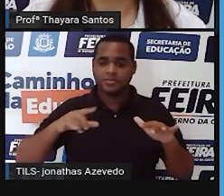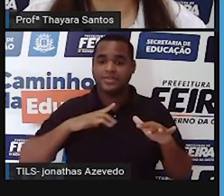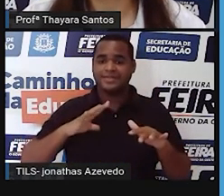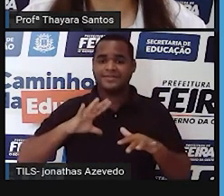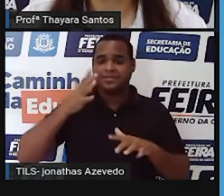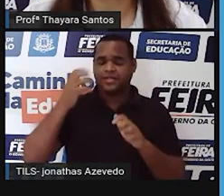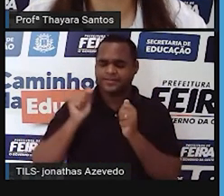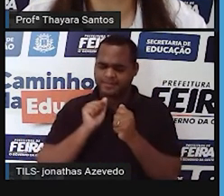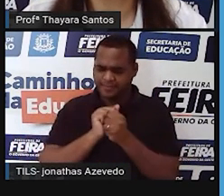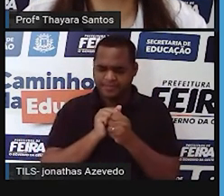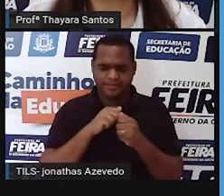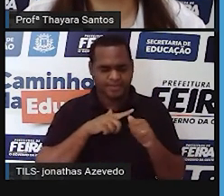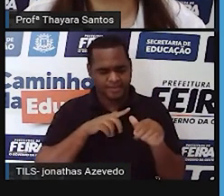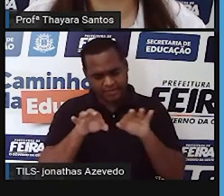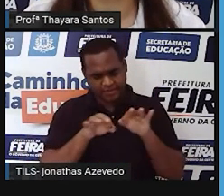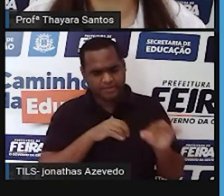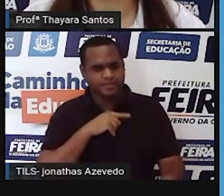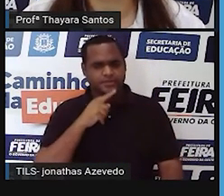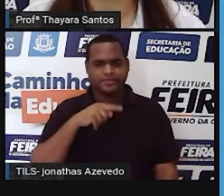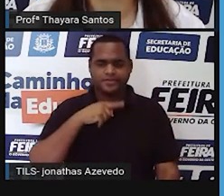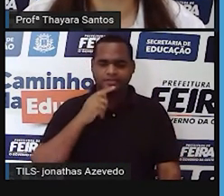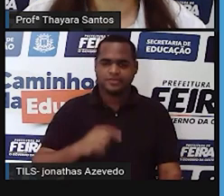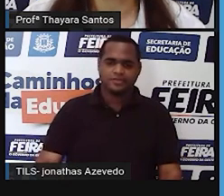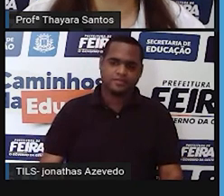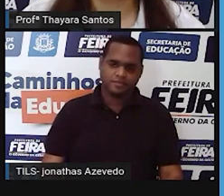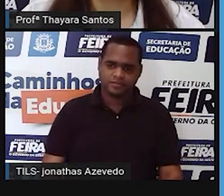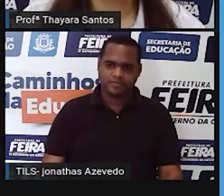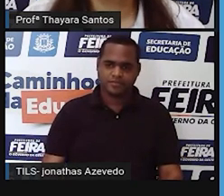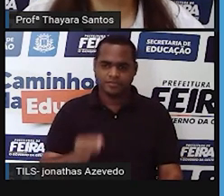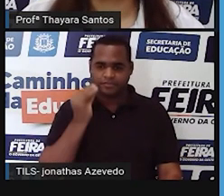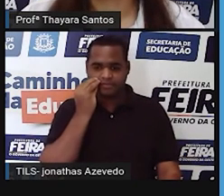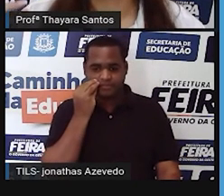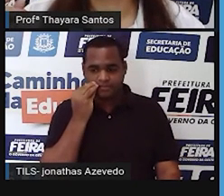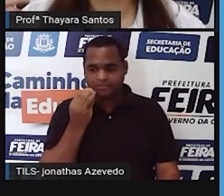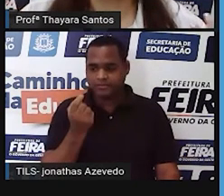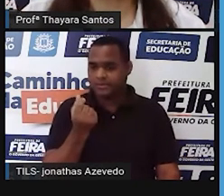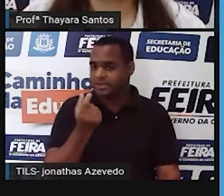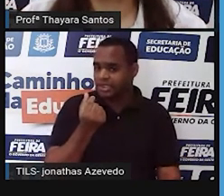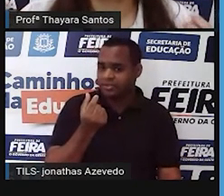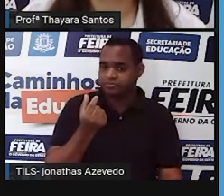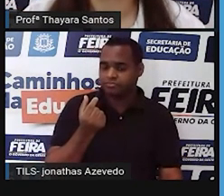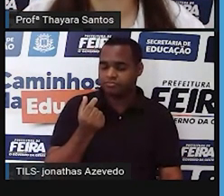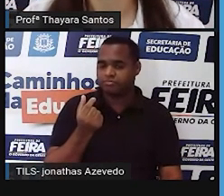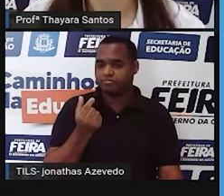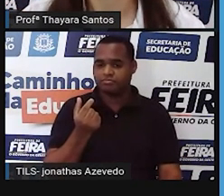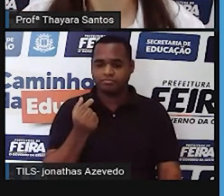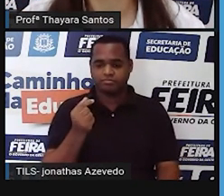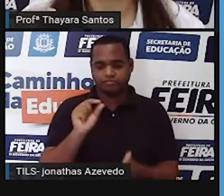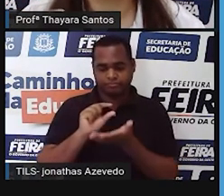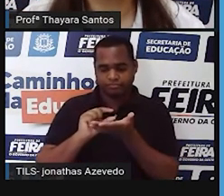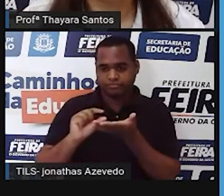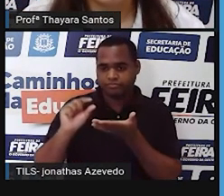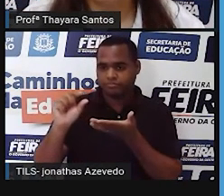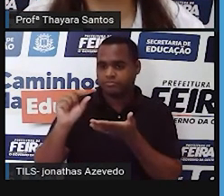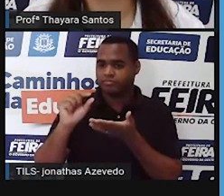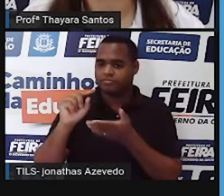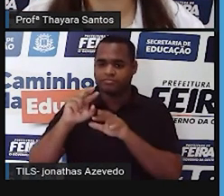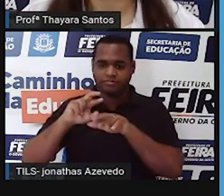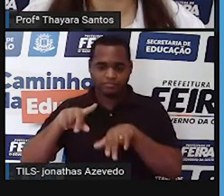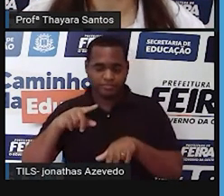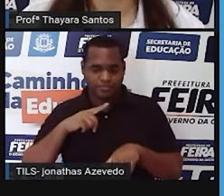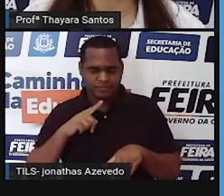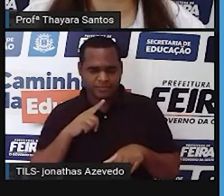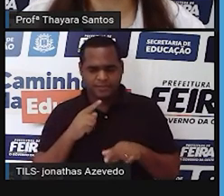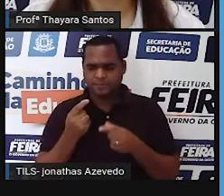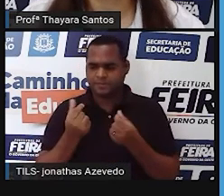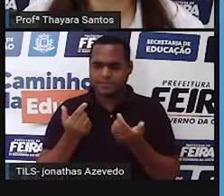para tentar resolvê-lo então a gente pode fazer doações doações financeiras doação de equipamento